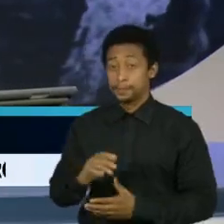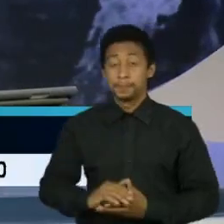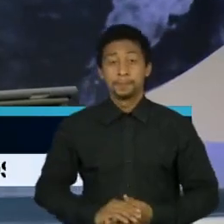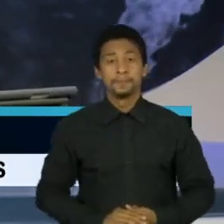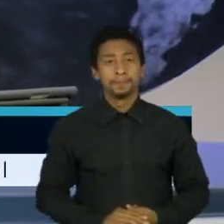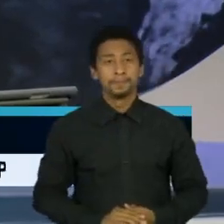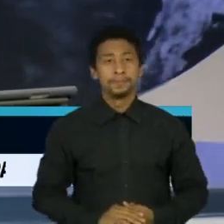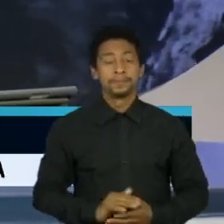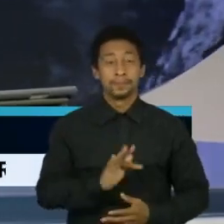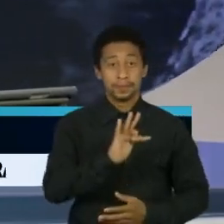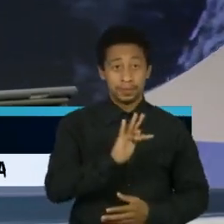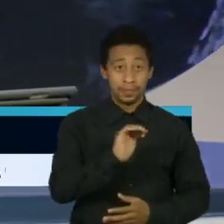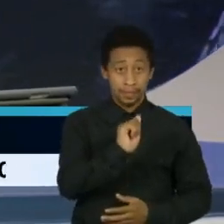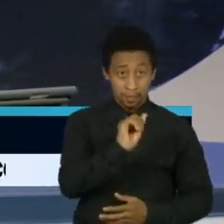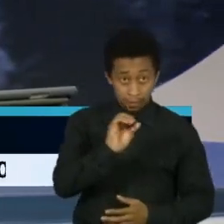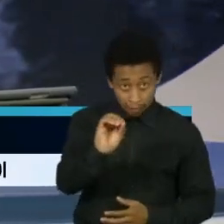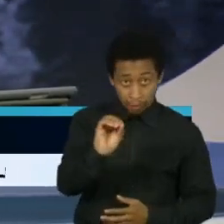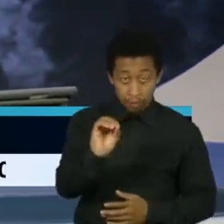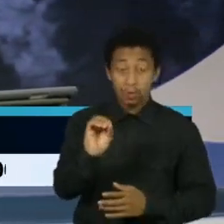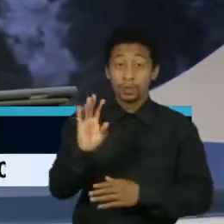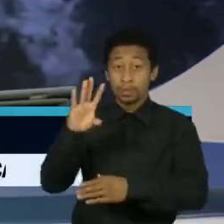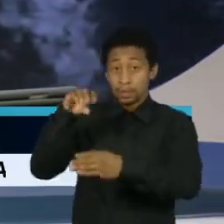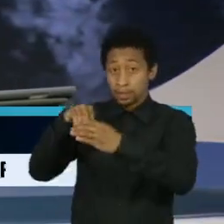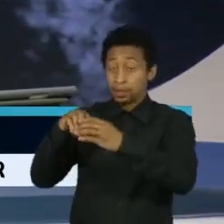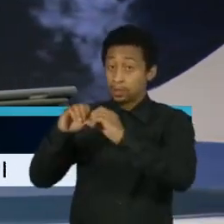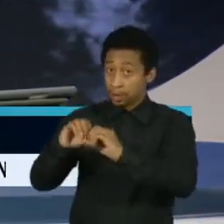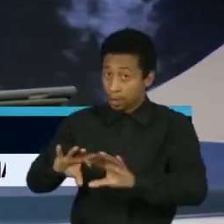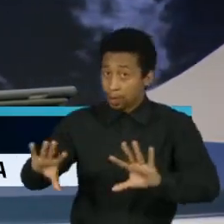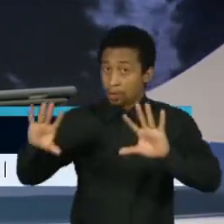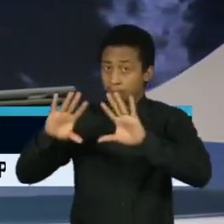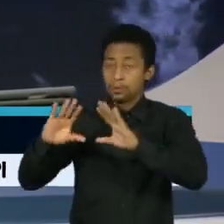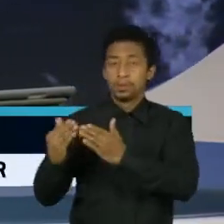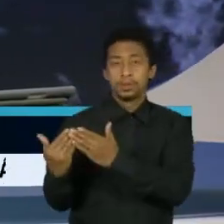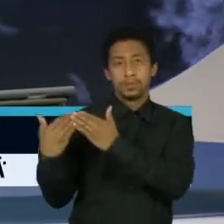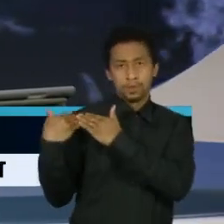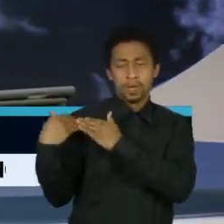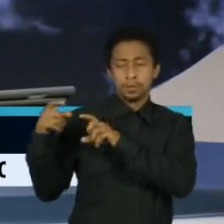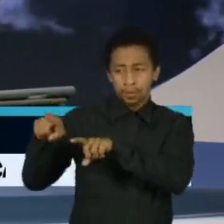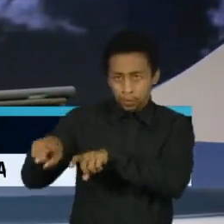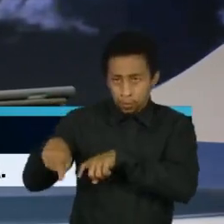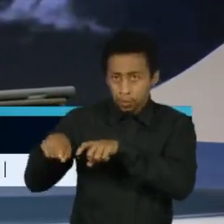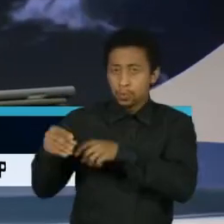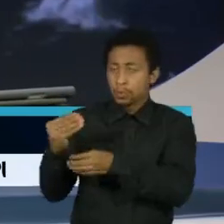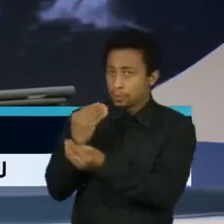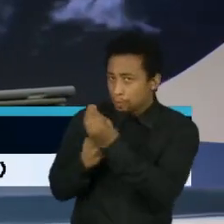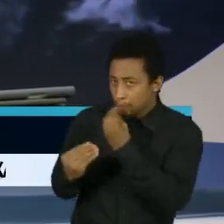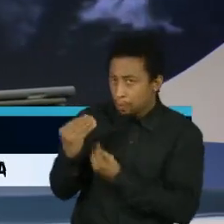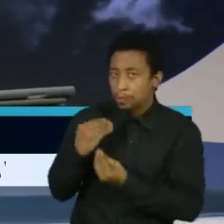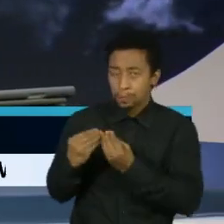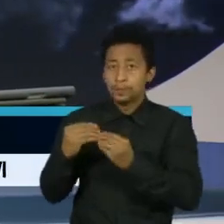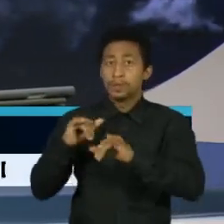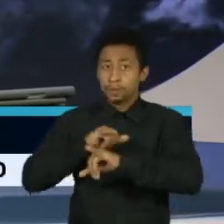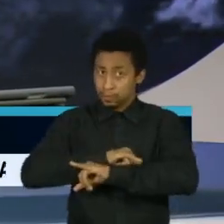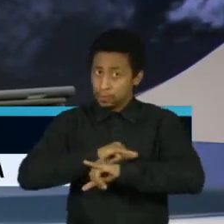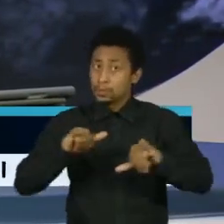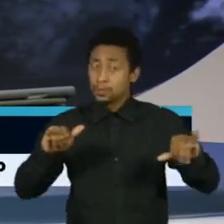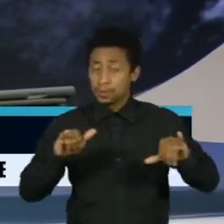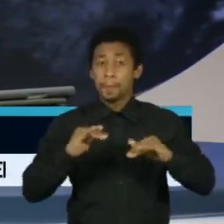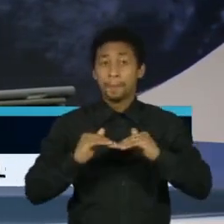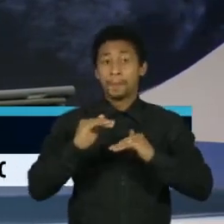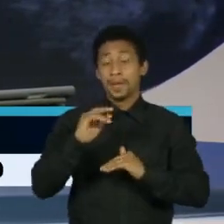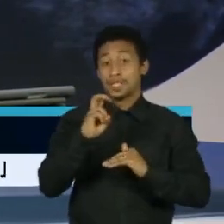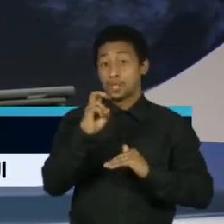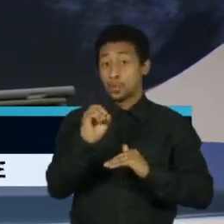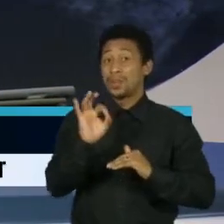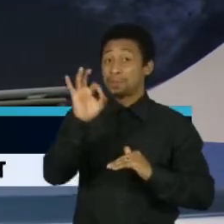A FAO, Organização das Nações Unidas para Alimentação e Agricultura, alertou que quase metade da população mundial não